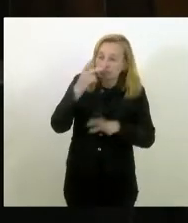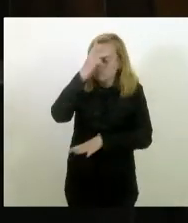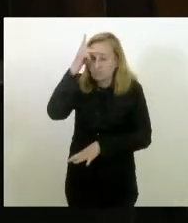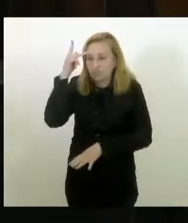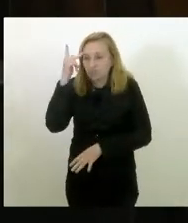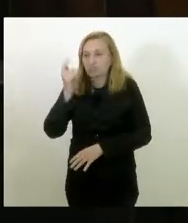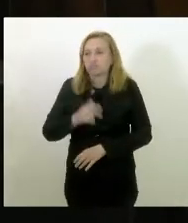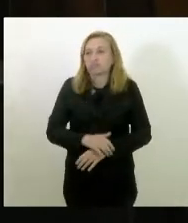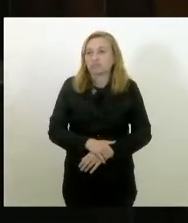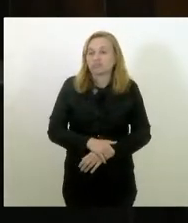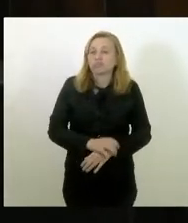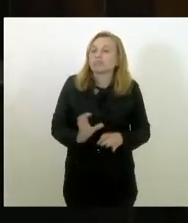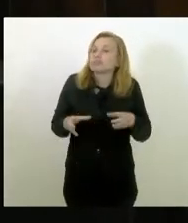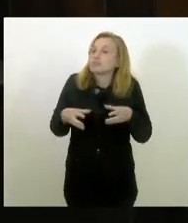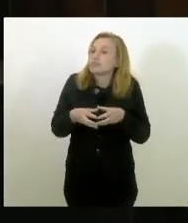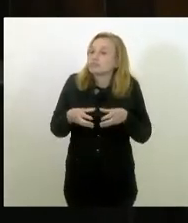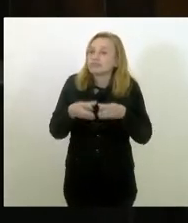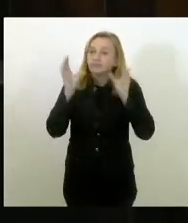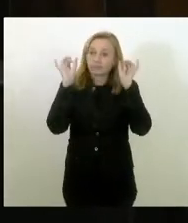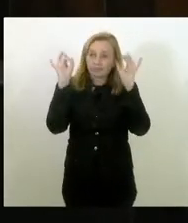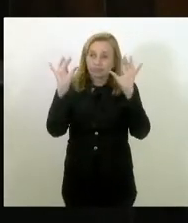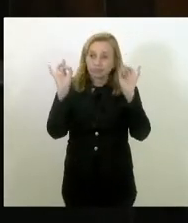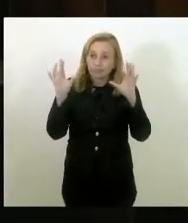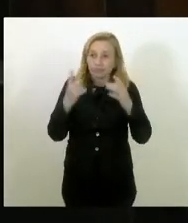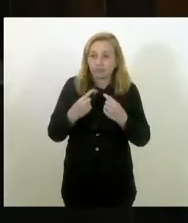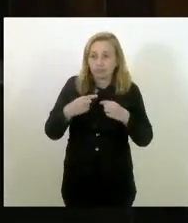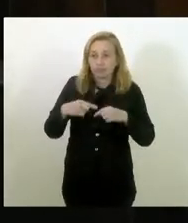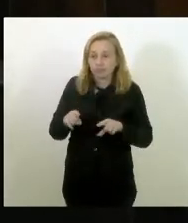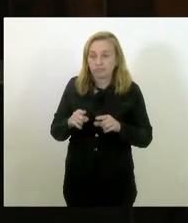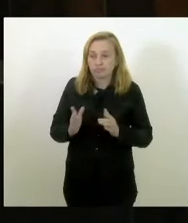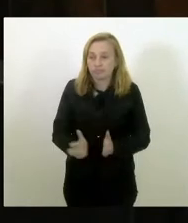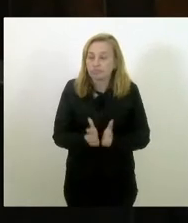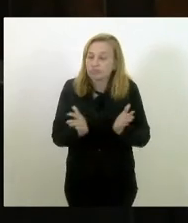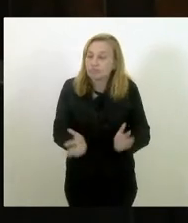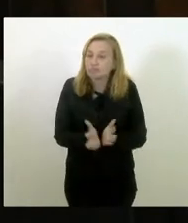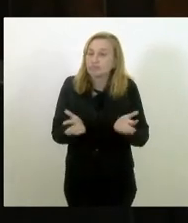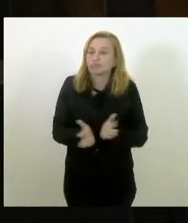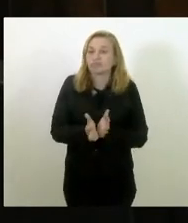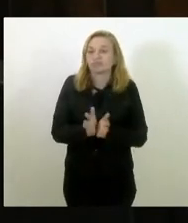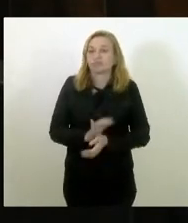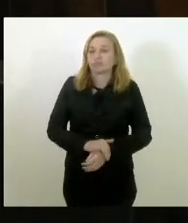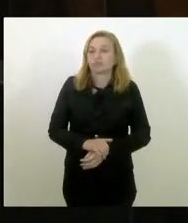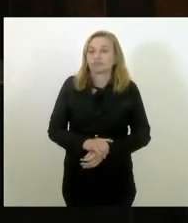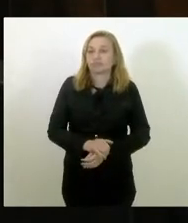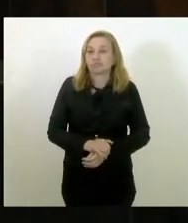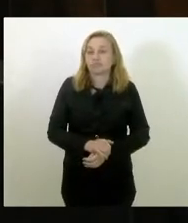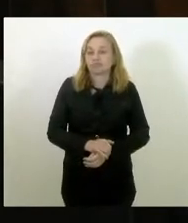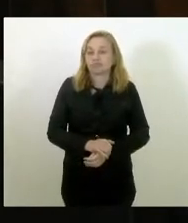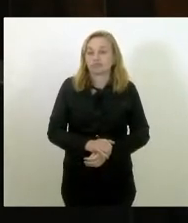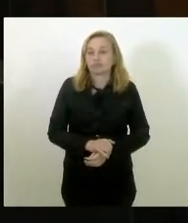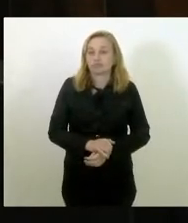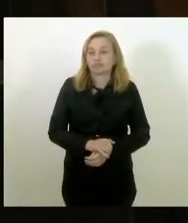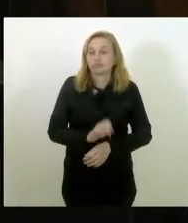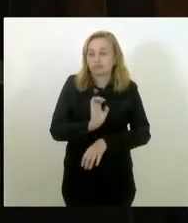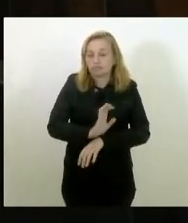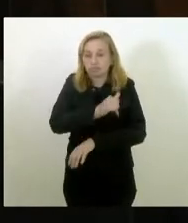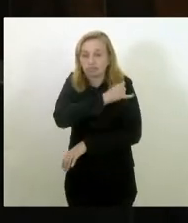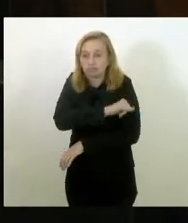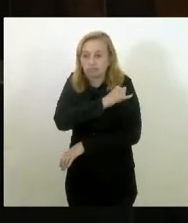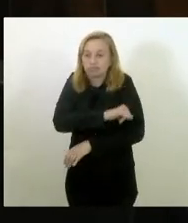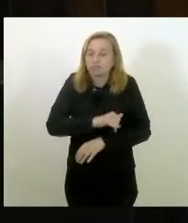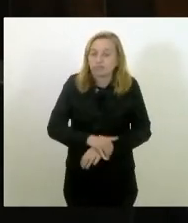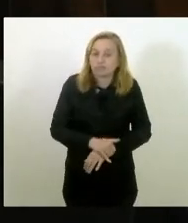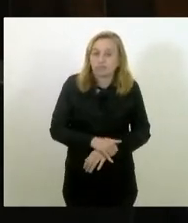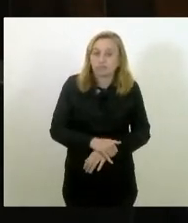partir da Comissão Especial de Enfrentamento à Miséria e a Extrema Pobreza no Estado do Rio de Janeiro.